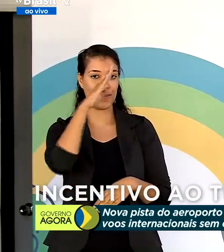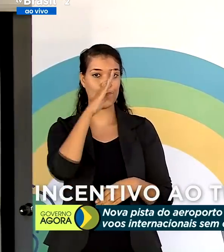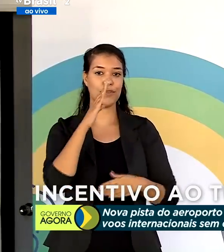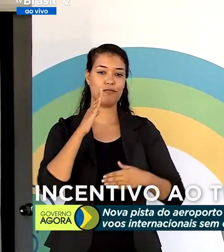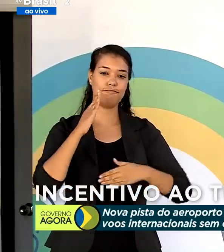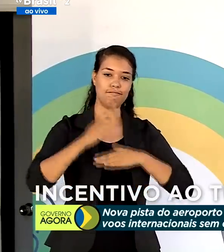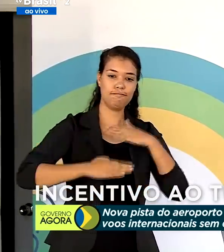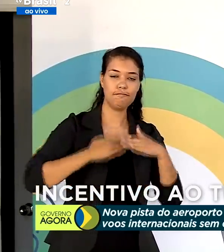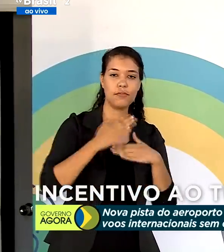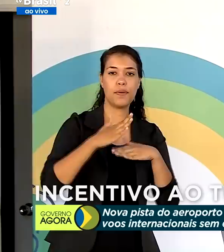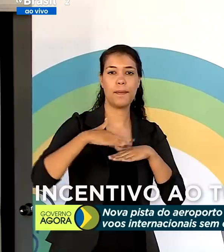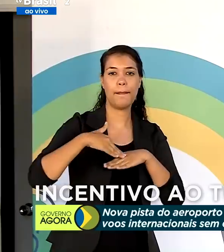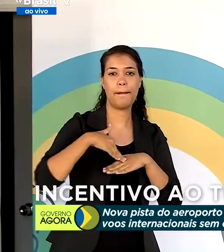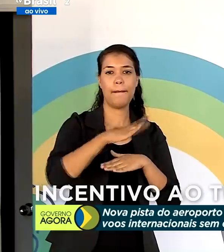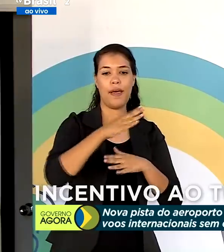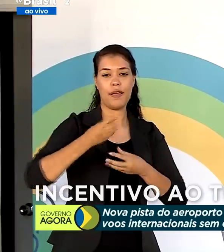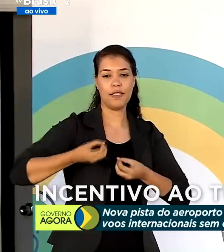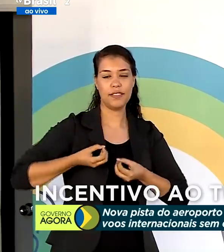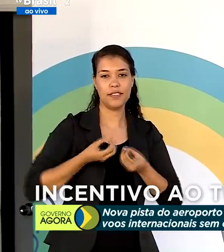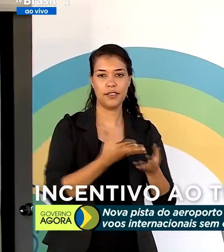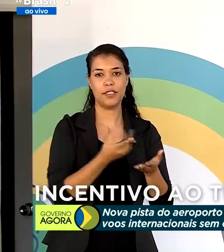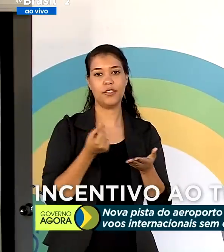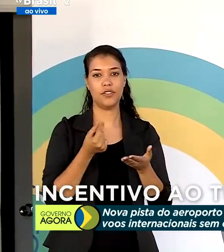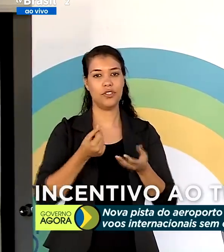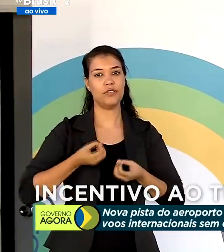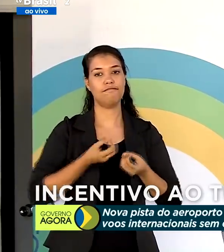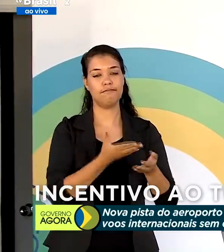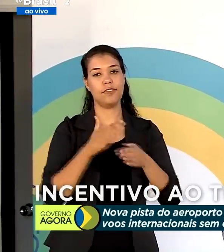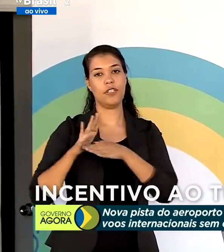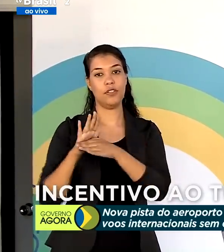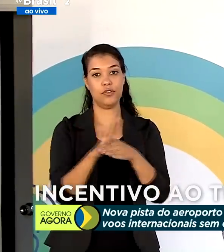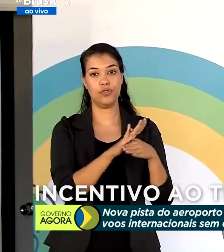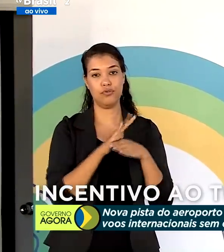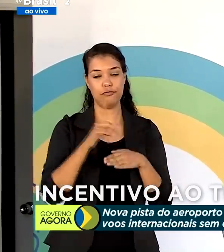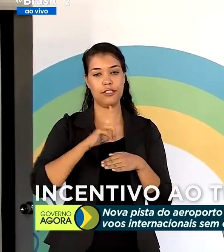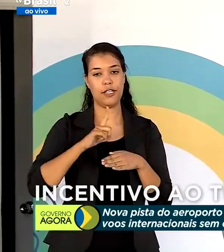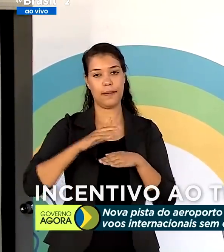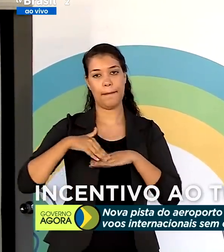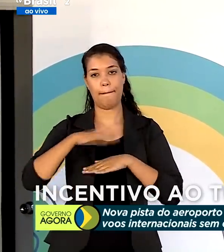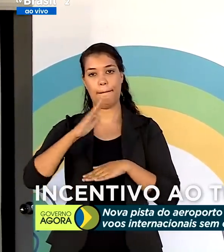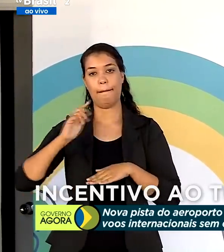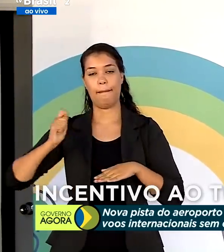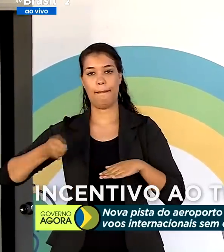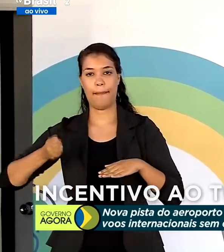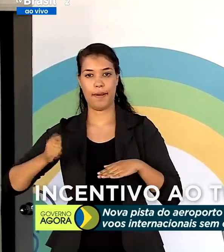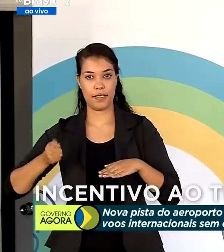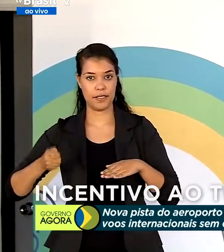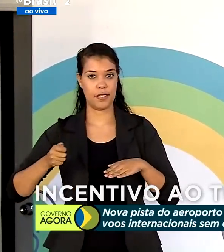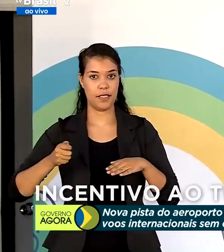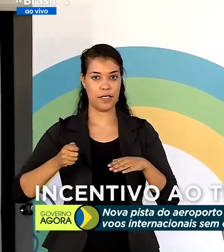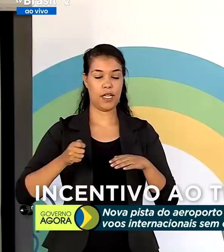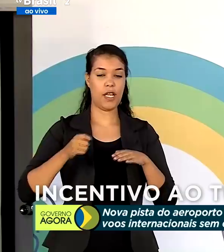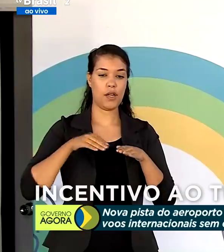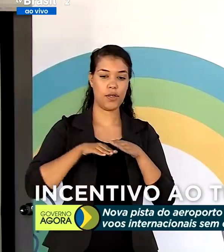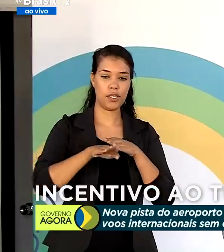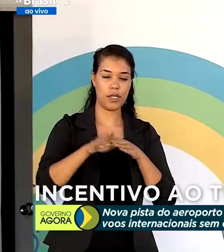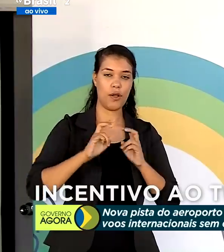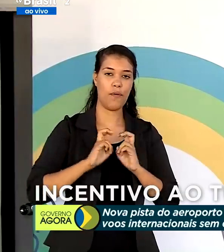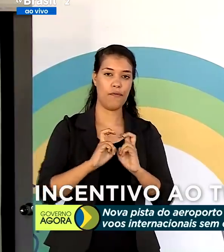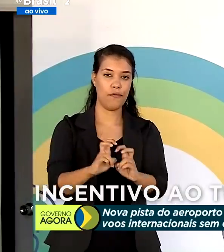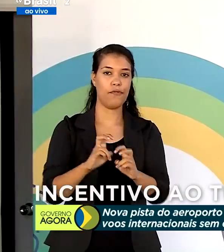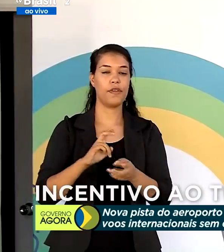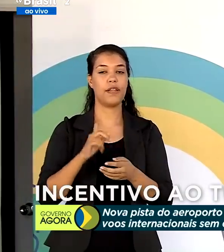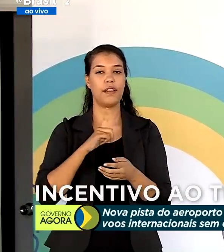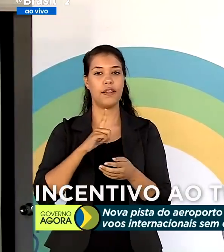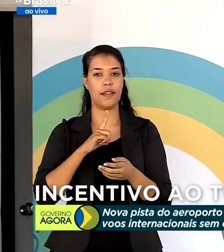rodoviária, nós vamos ter em ferroviária e na área portuária, vamos ter o leilão também amanhã da ferroviária e integração oeste e leste e na sexta-feira